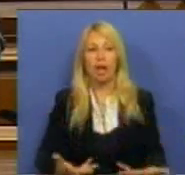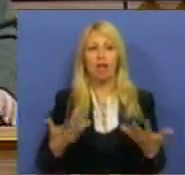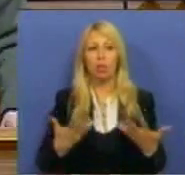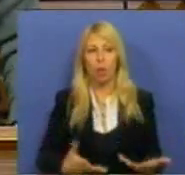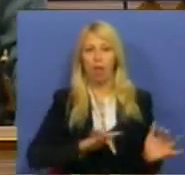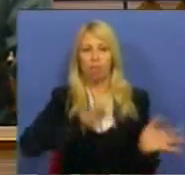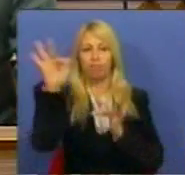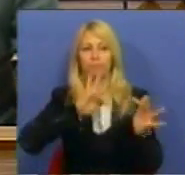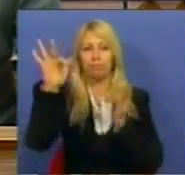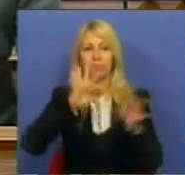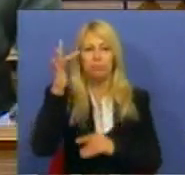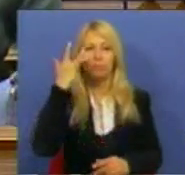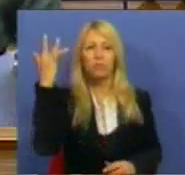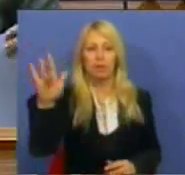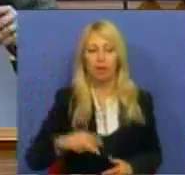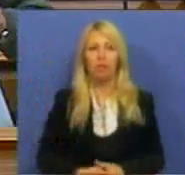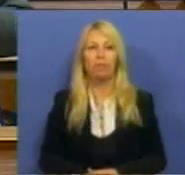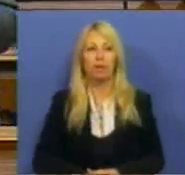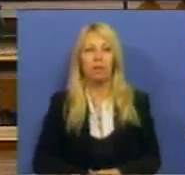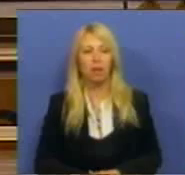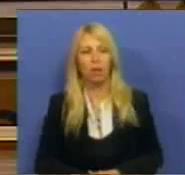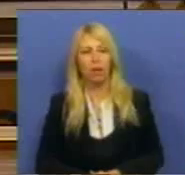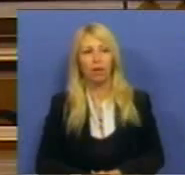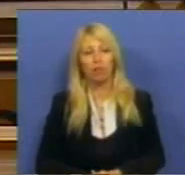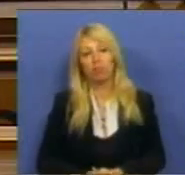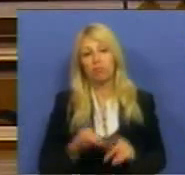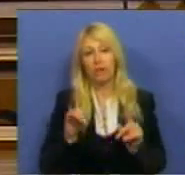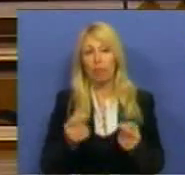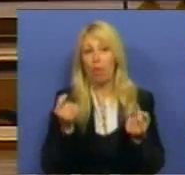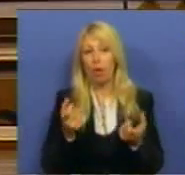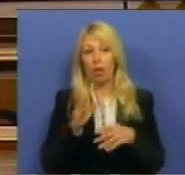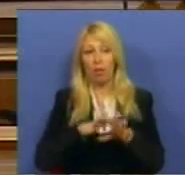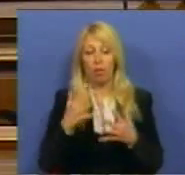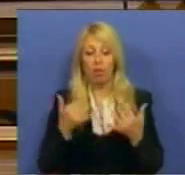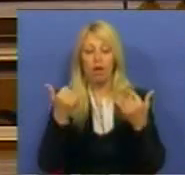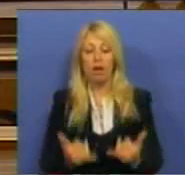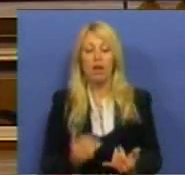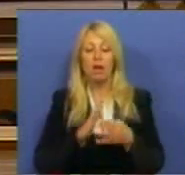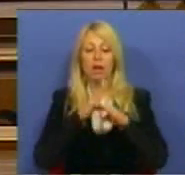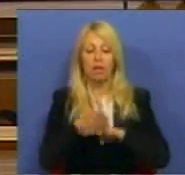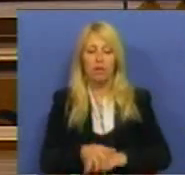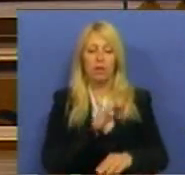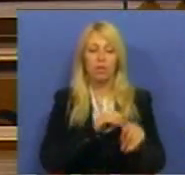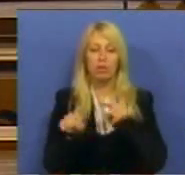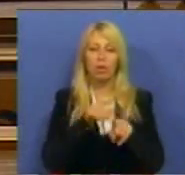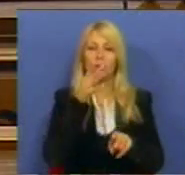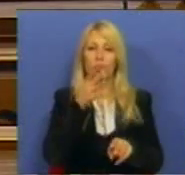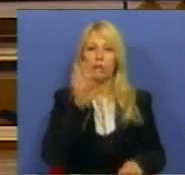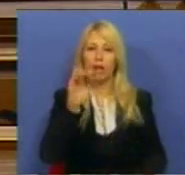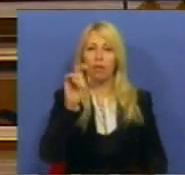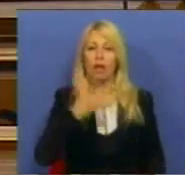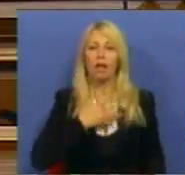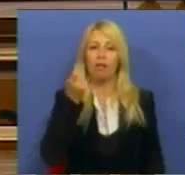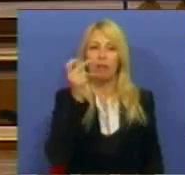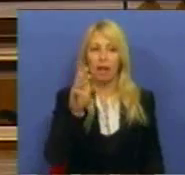imigração. E até um pouco na sequência agora da intervenção do Sr. Deputado Hélder